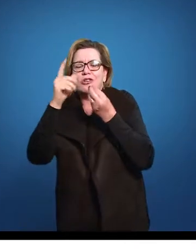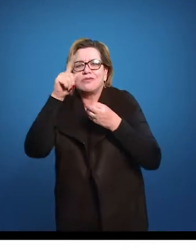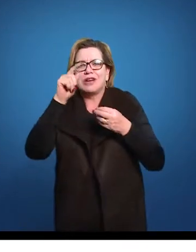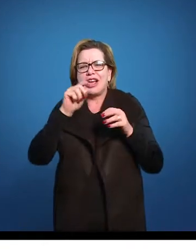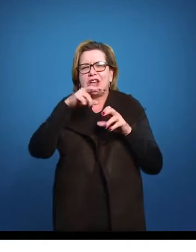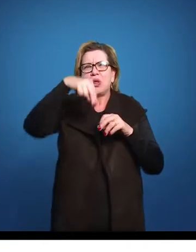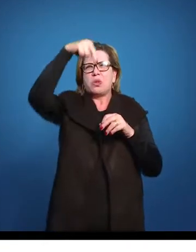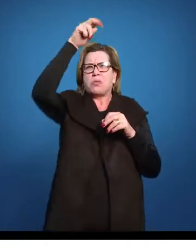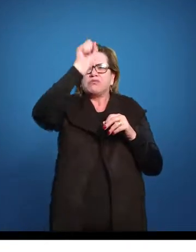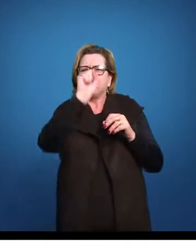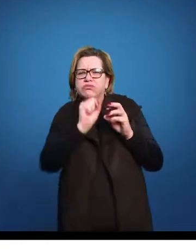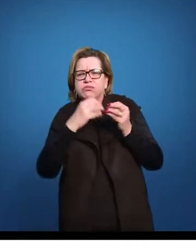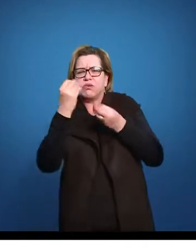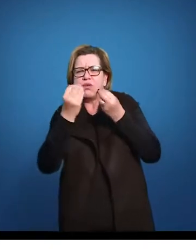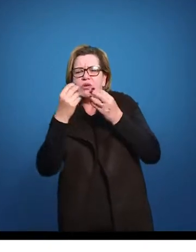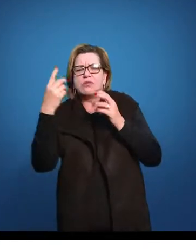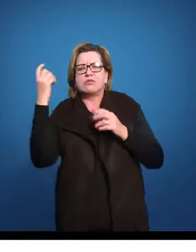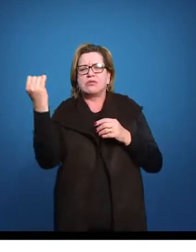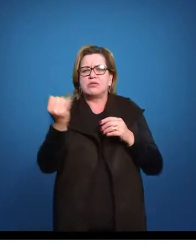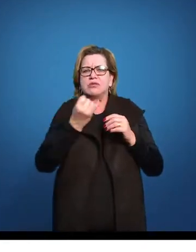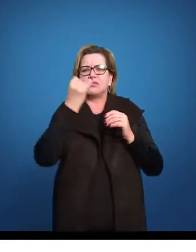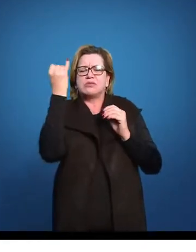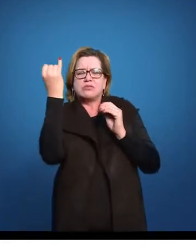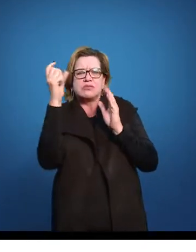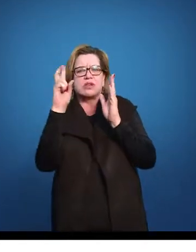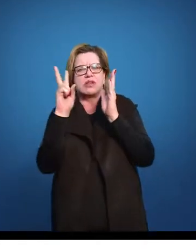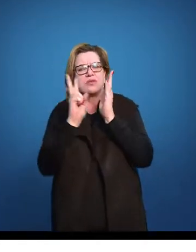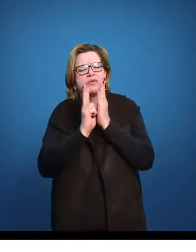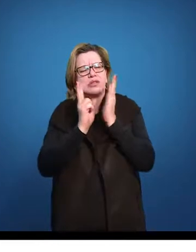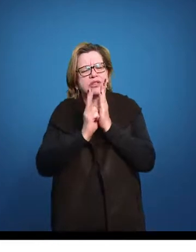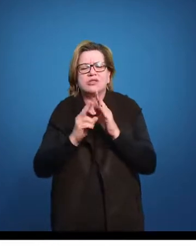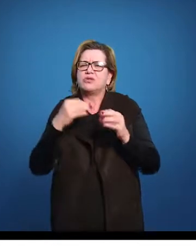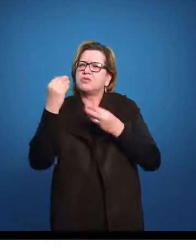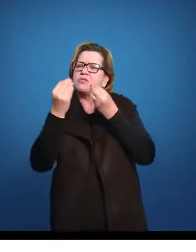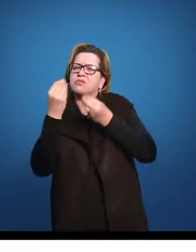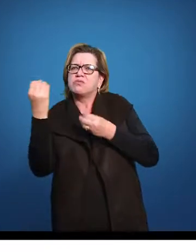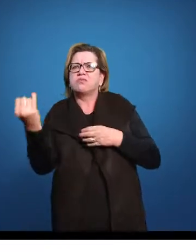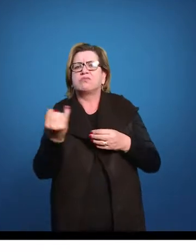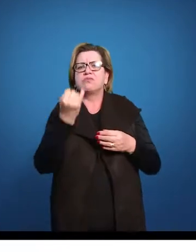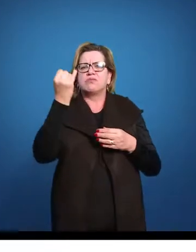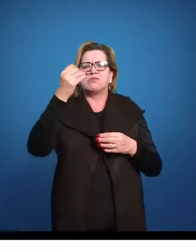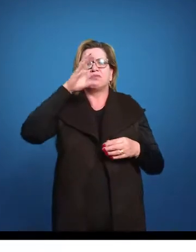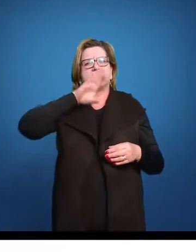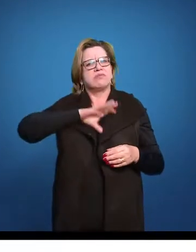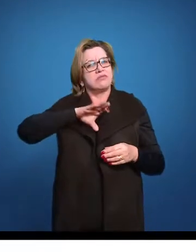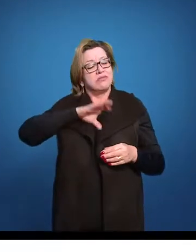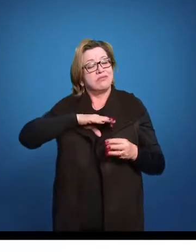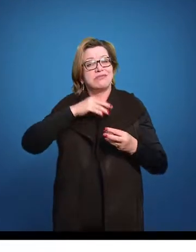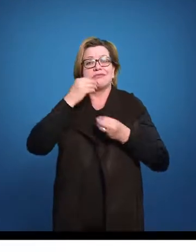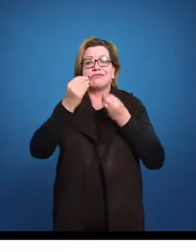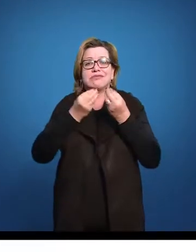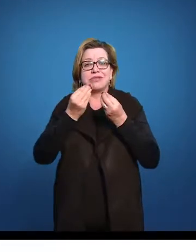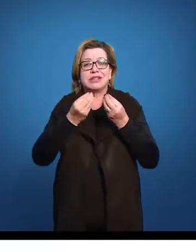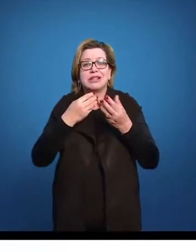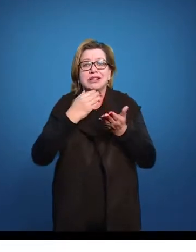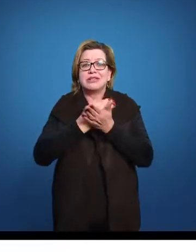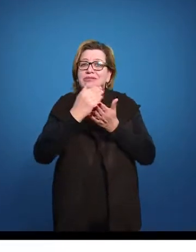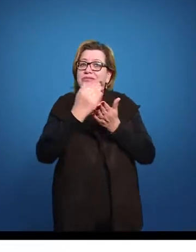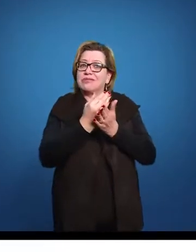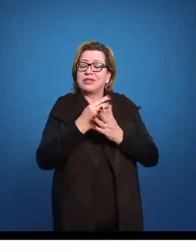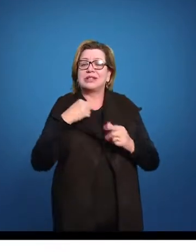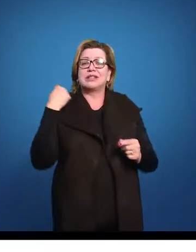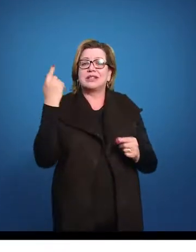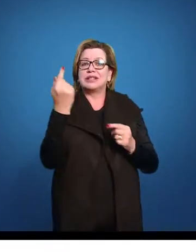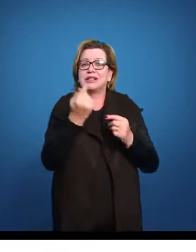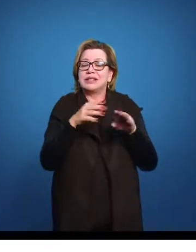importante o elemento indígena e como é importante o elemento português. E aí vem a questão, de novo, de